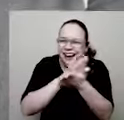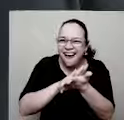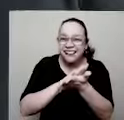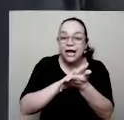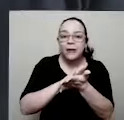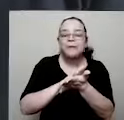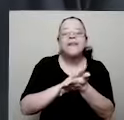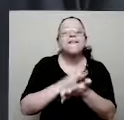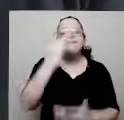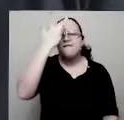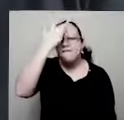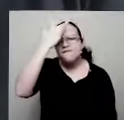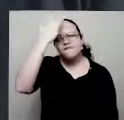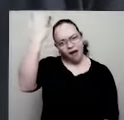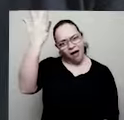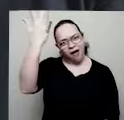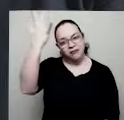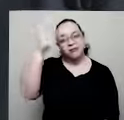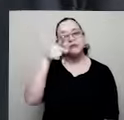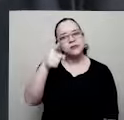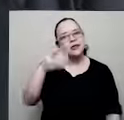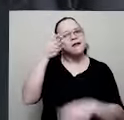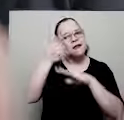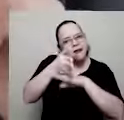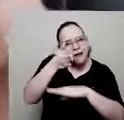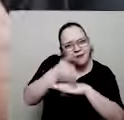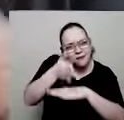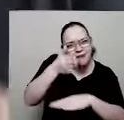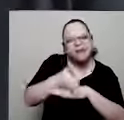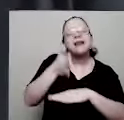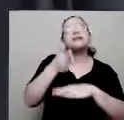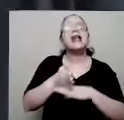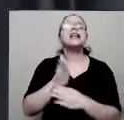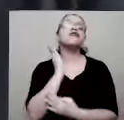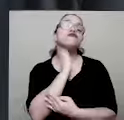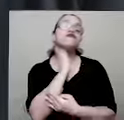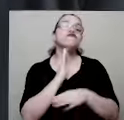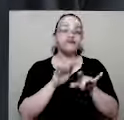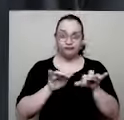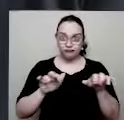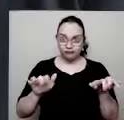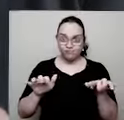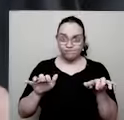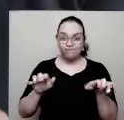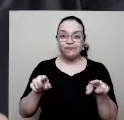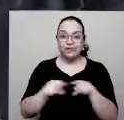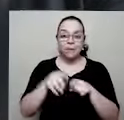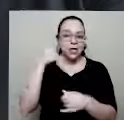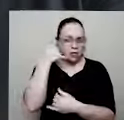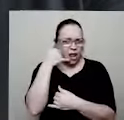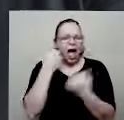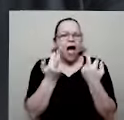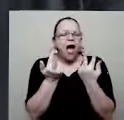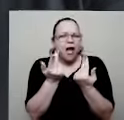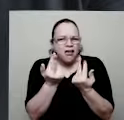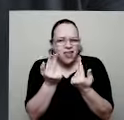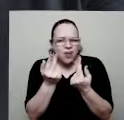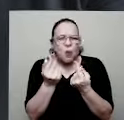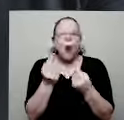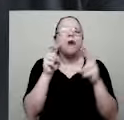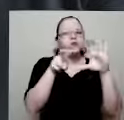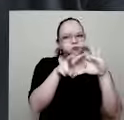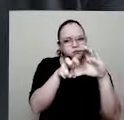dúvidas. É fácil. Acesse a ferramenta Google Chat pelo seu celular, assim como você fez com o Meet